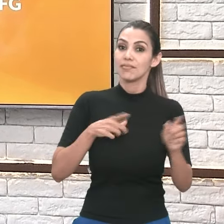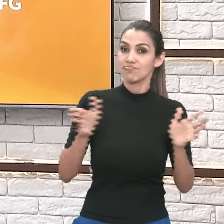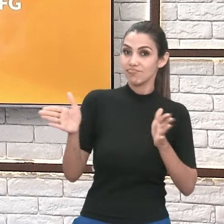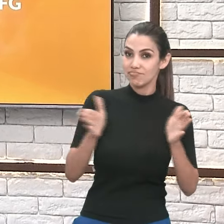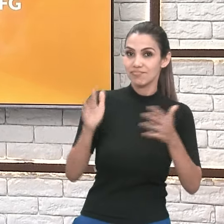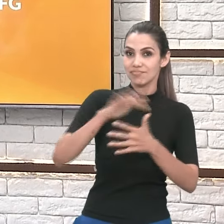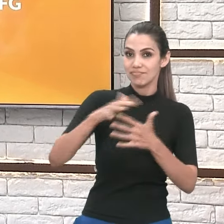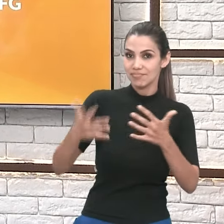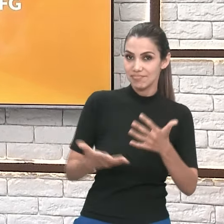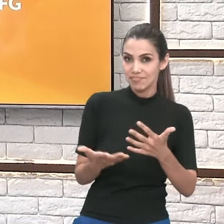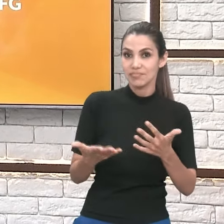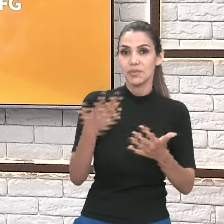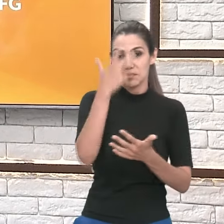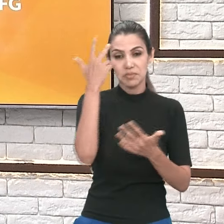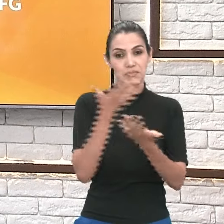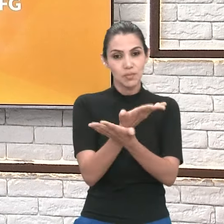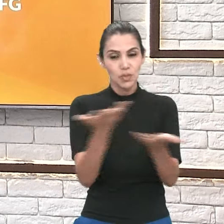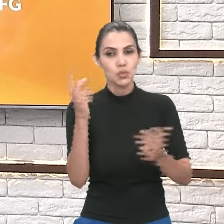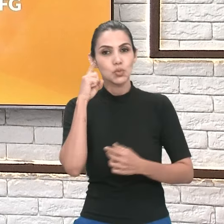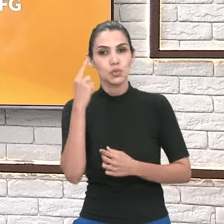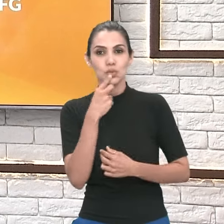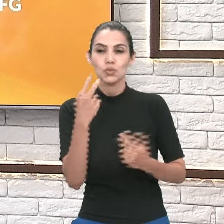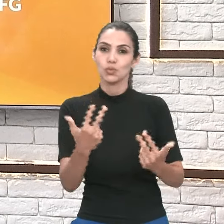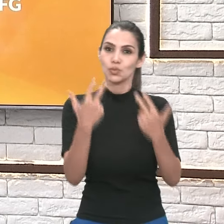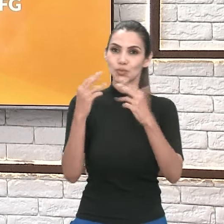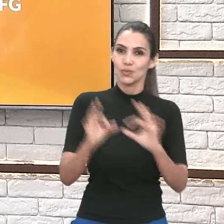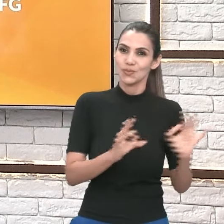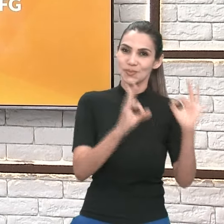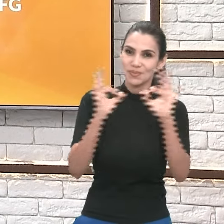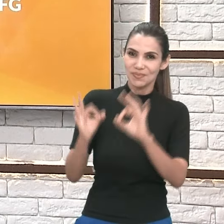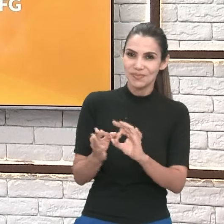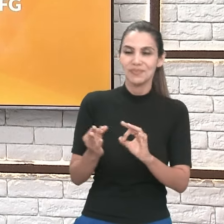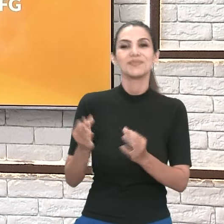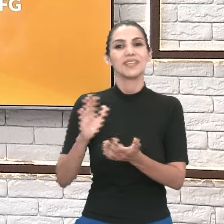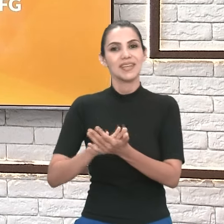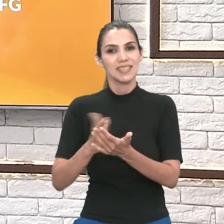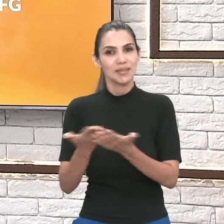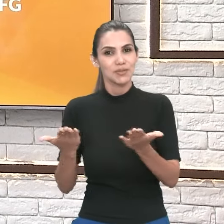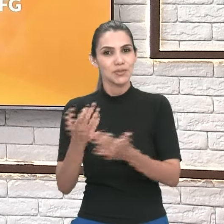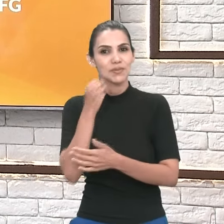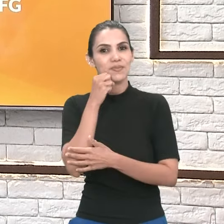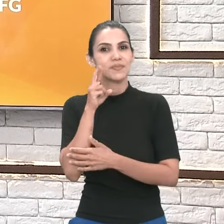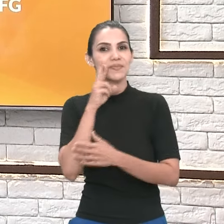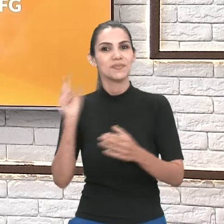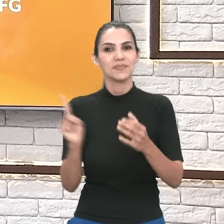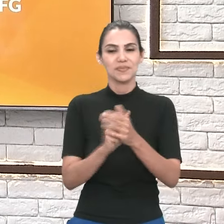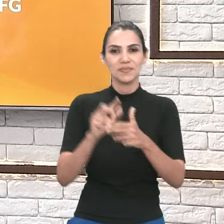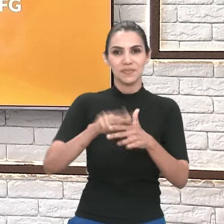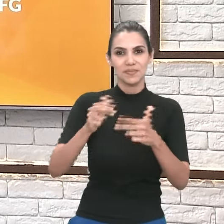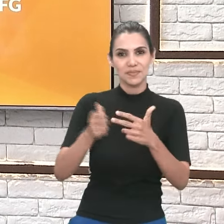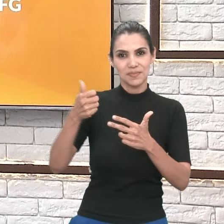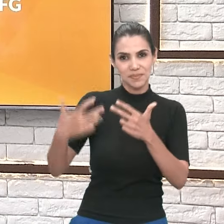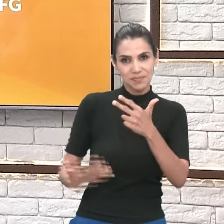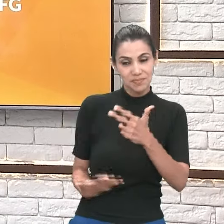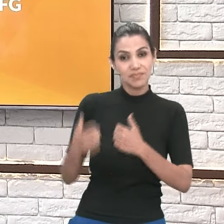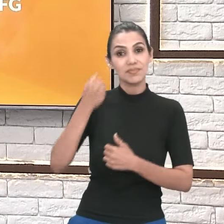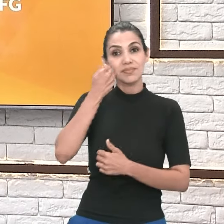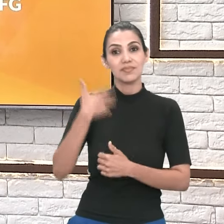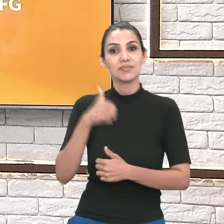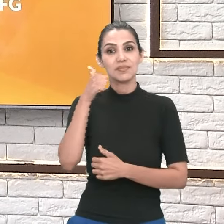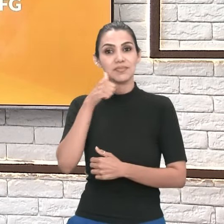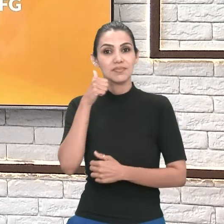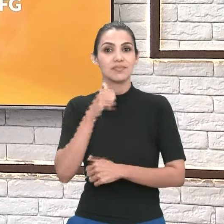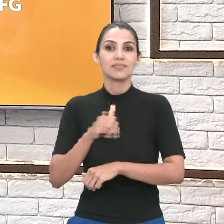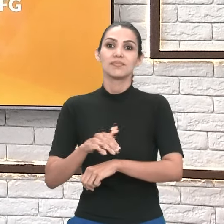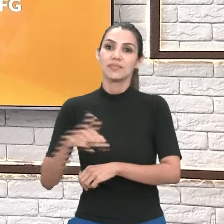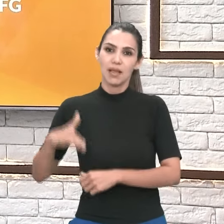da acessibilidade em Libras para o público surdo. A intérprete de Libras é a Sara Raquel, integrante do Labitave. Ela se descreve como